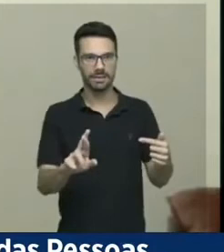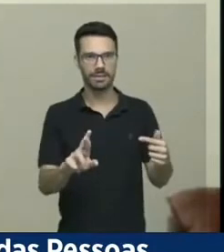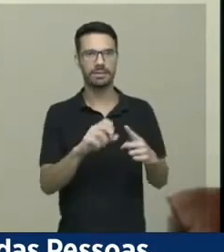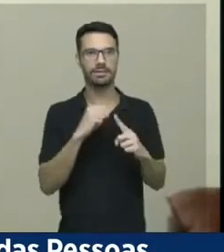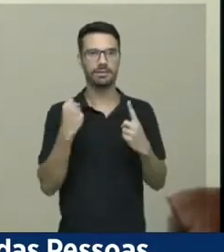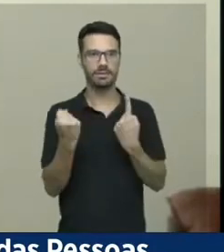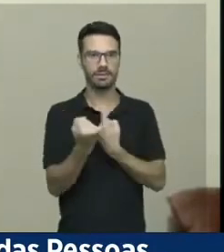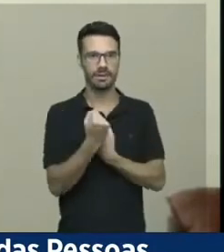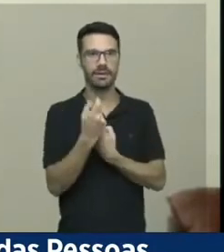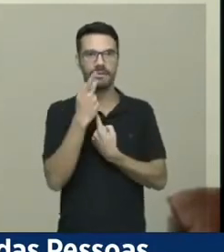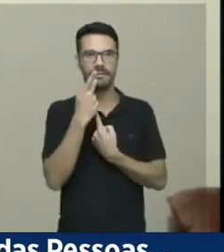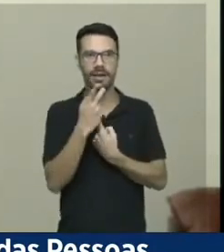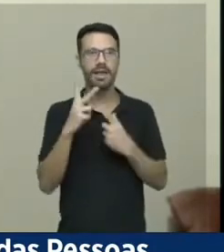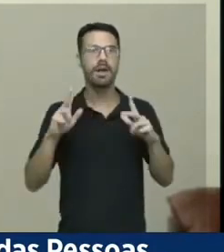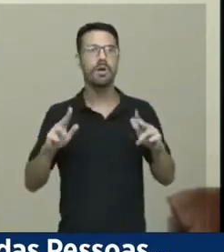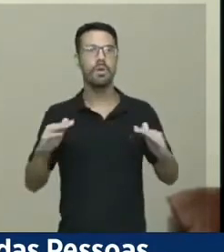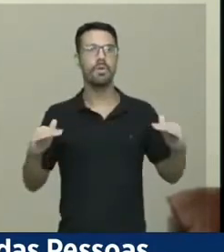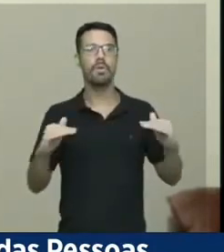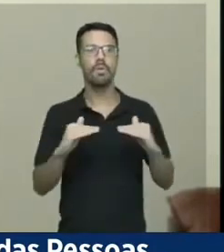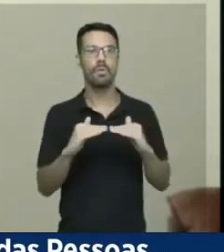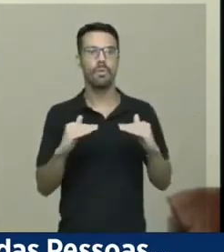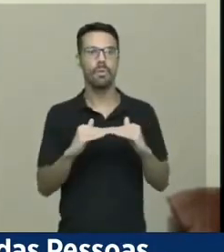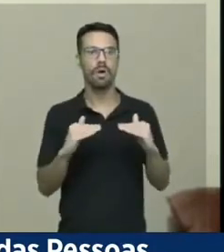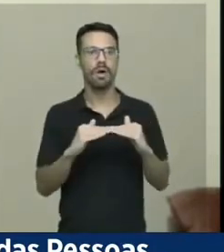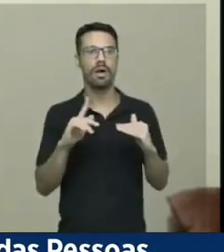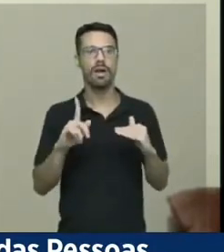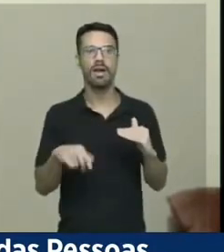que é um colegiado paritário, é um equívoco material.